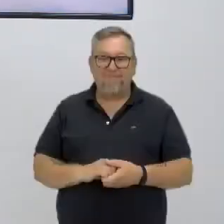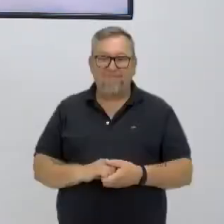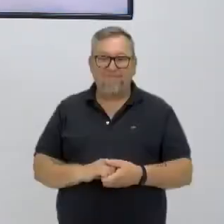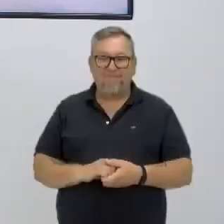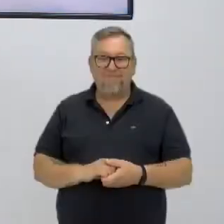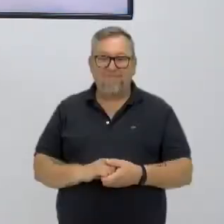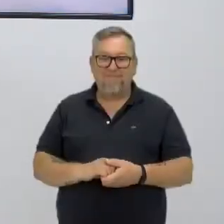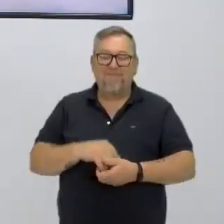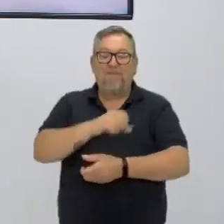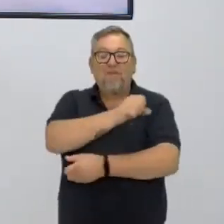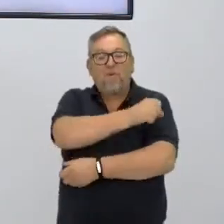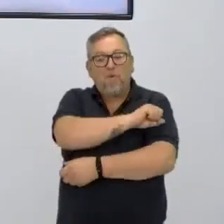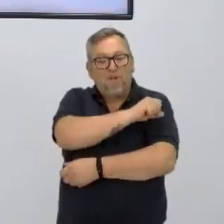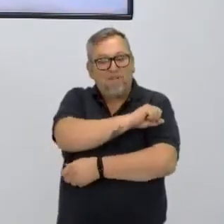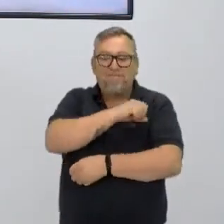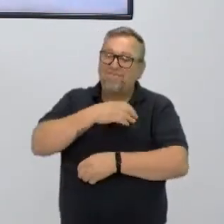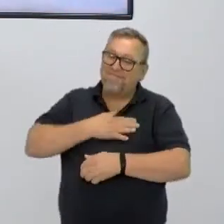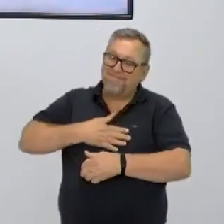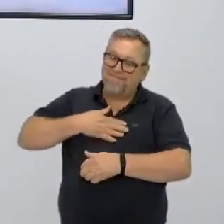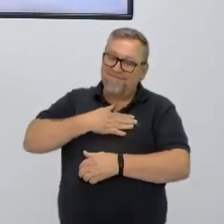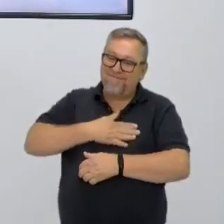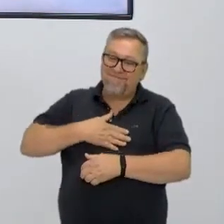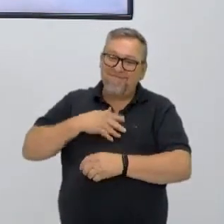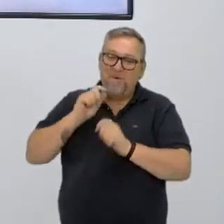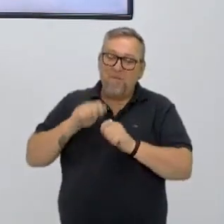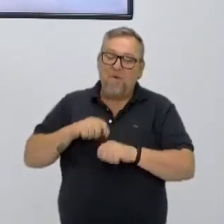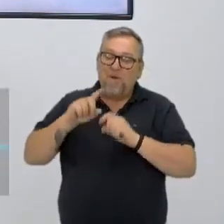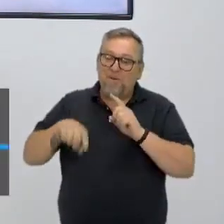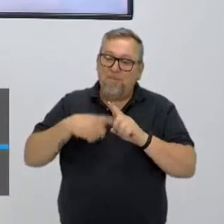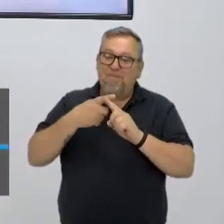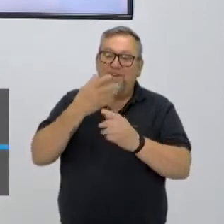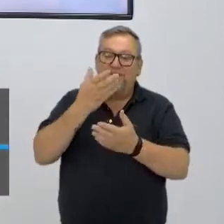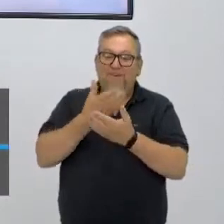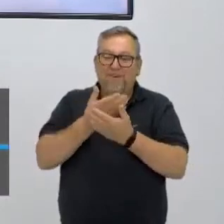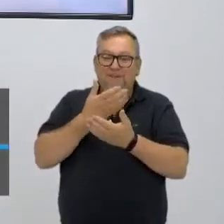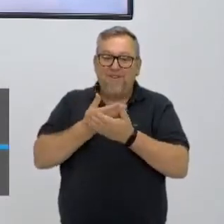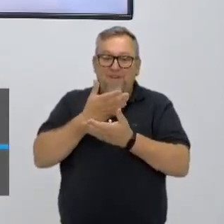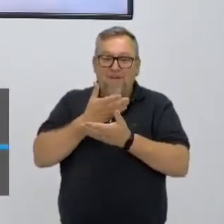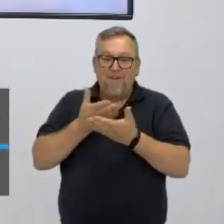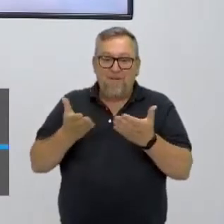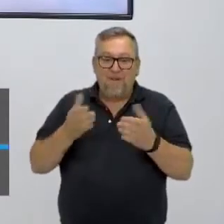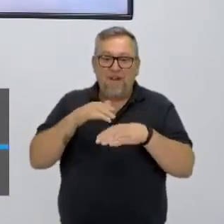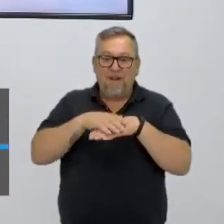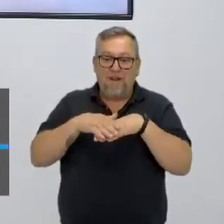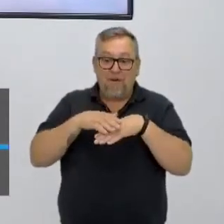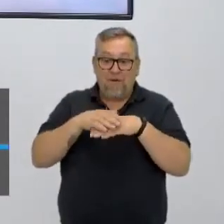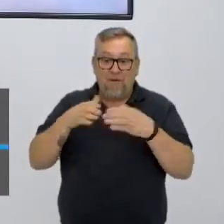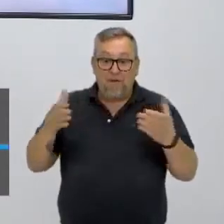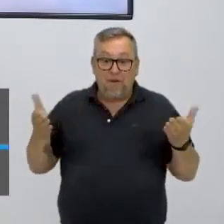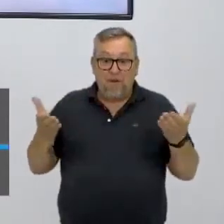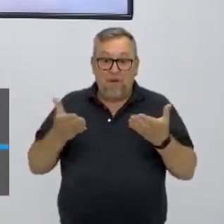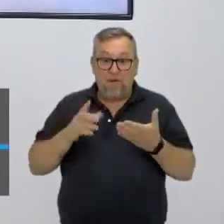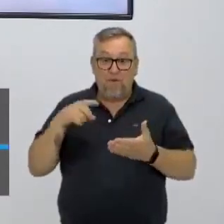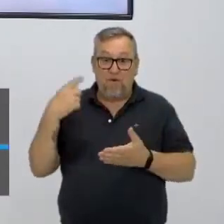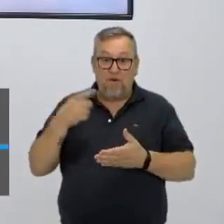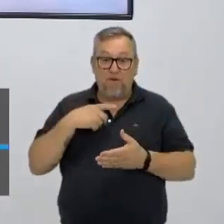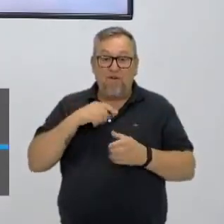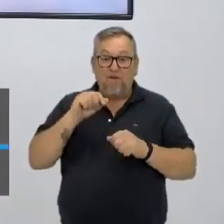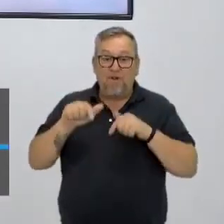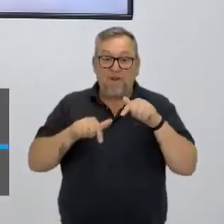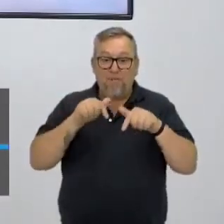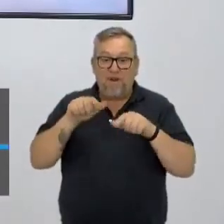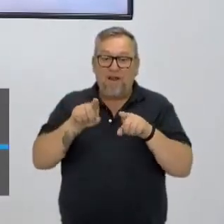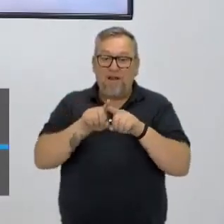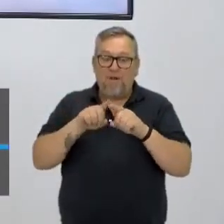Oitavo ano, que prazer estar aqui, poder transmitir mais uma aula aí pra vocês, essa conversa aí. Hoje a gente vai trabalhar aqui o